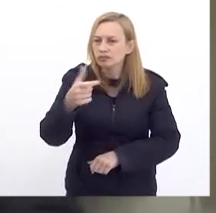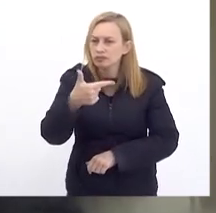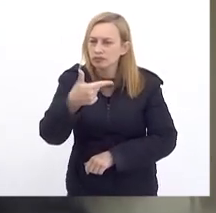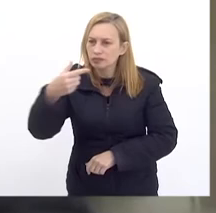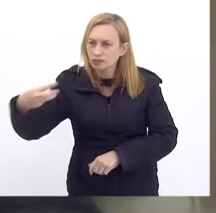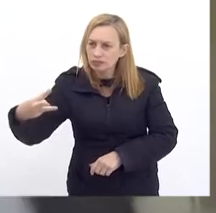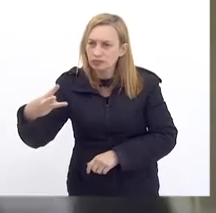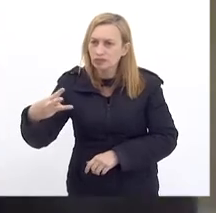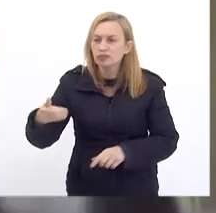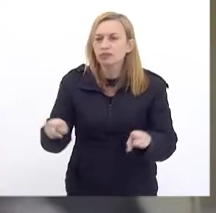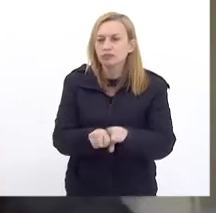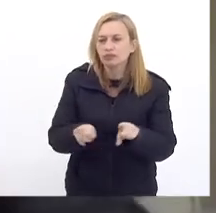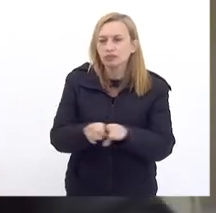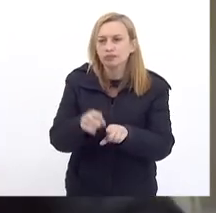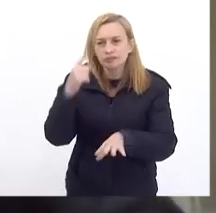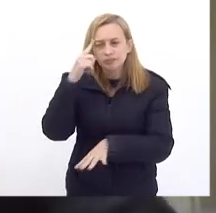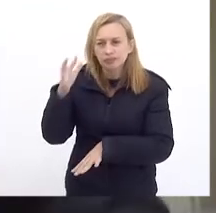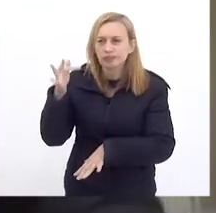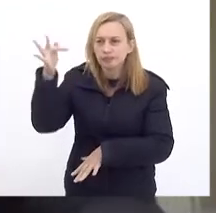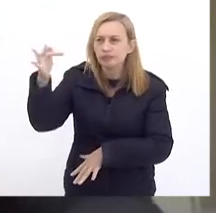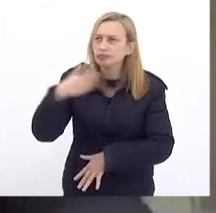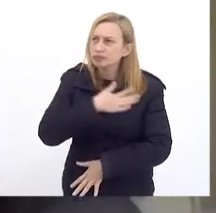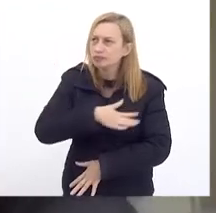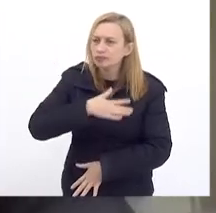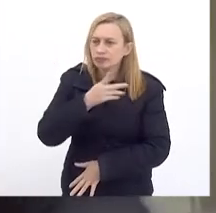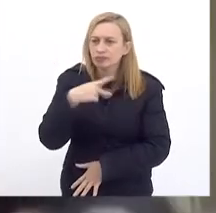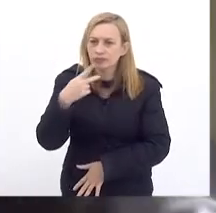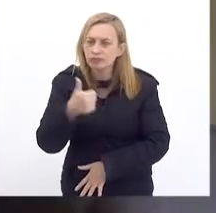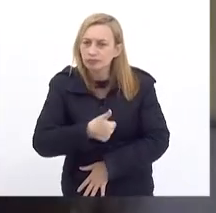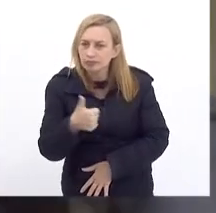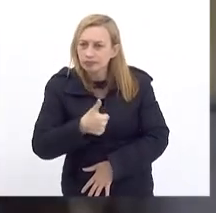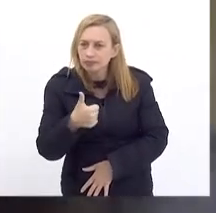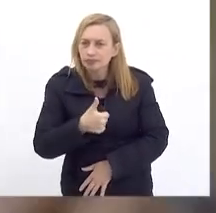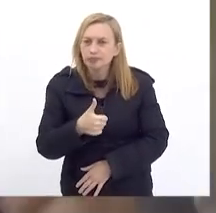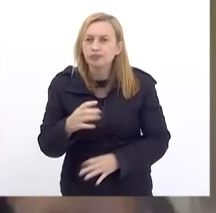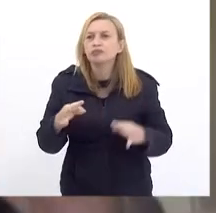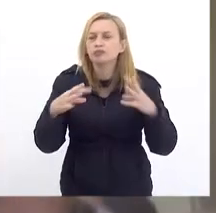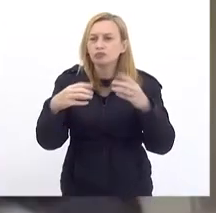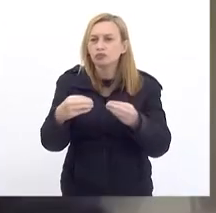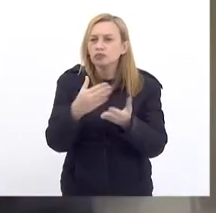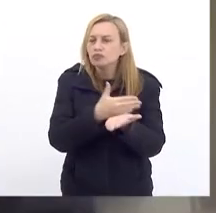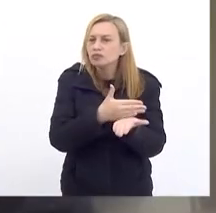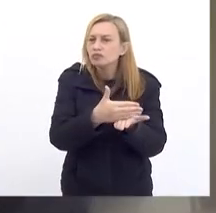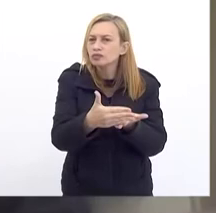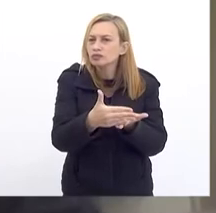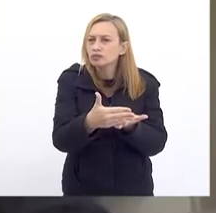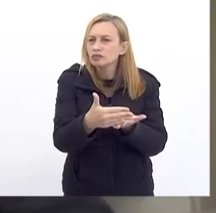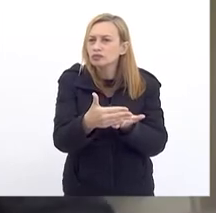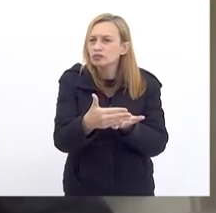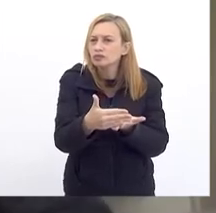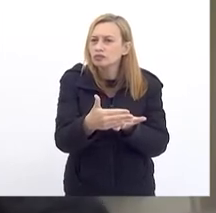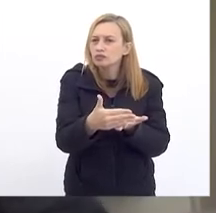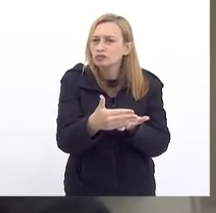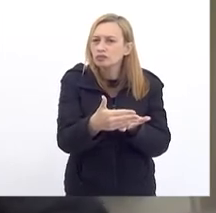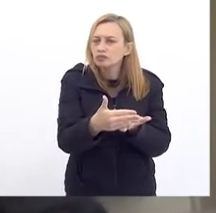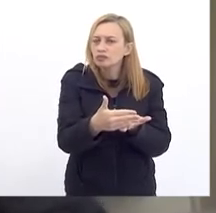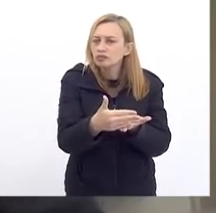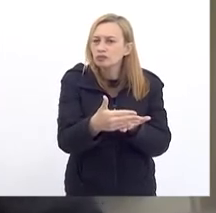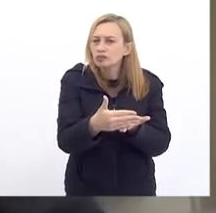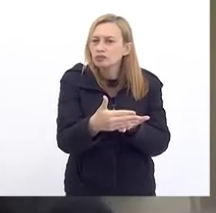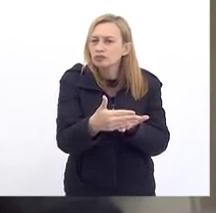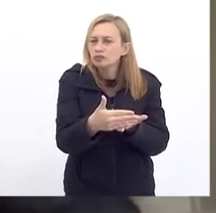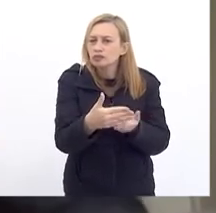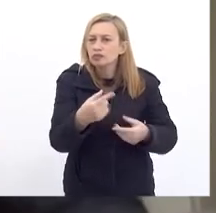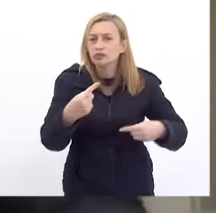Dito isso Eu gostaria De dizer Para o senhor Primeiro lugar Que tudo começou Com a pacificação